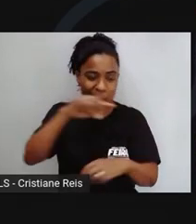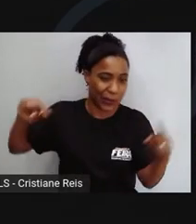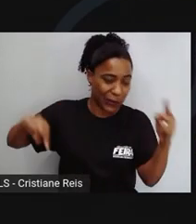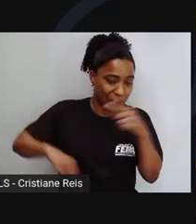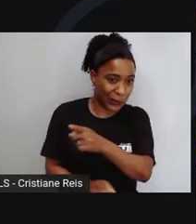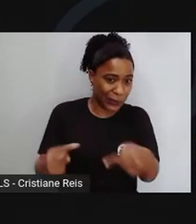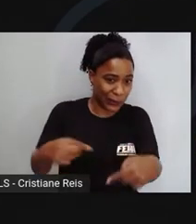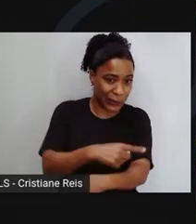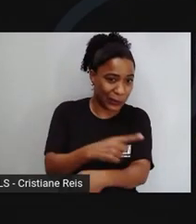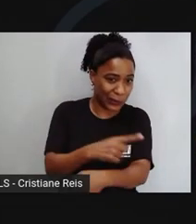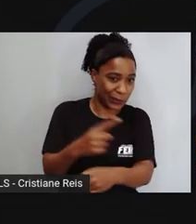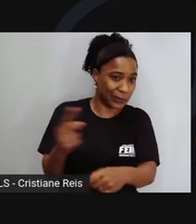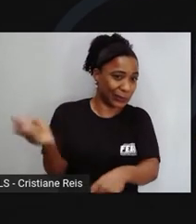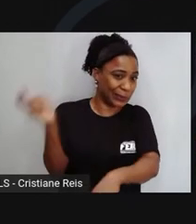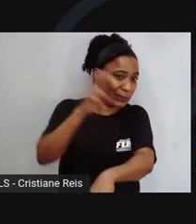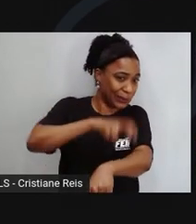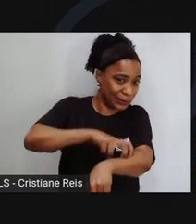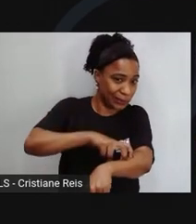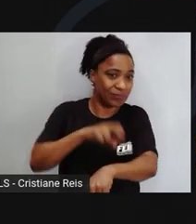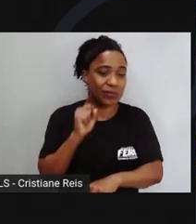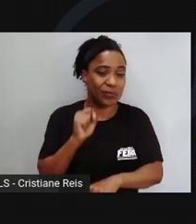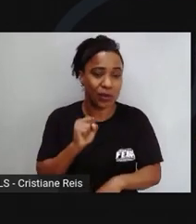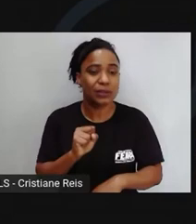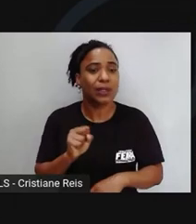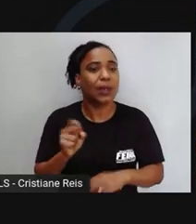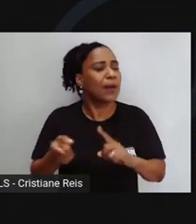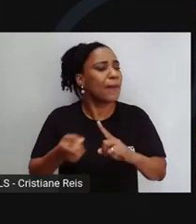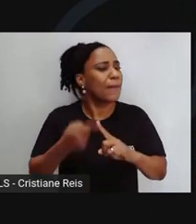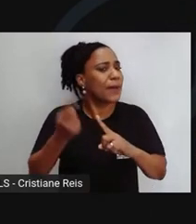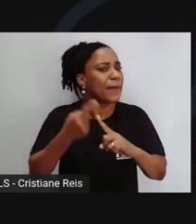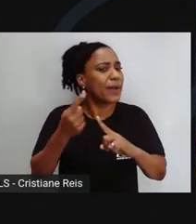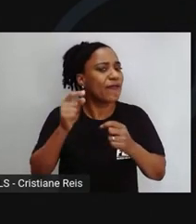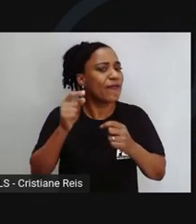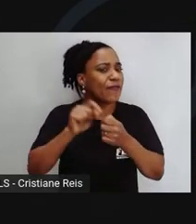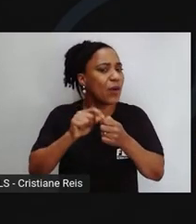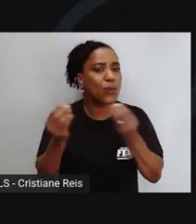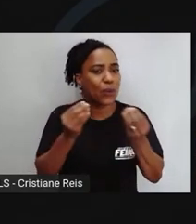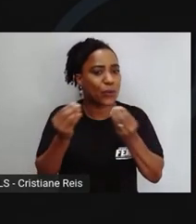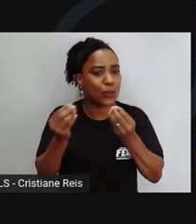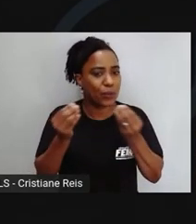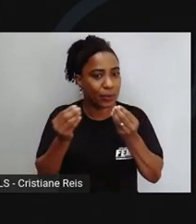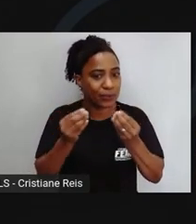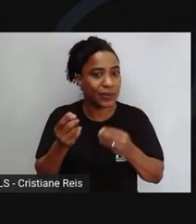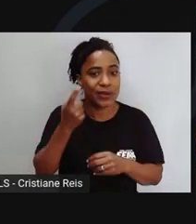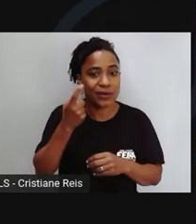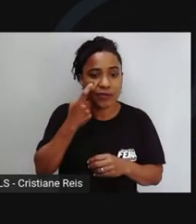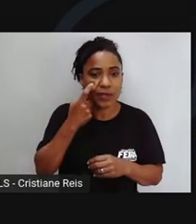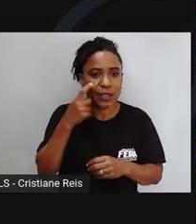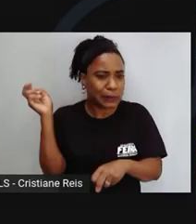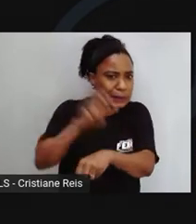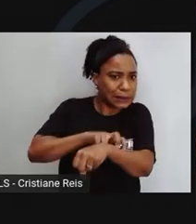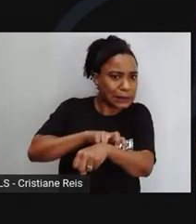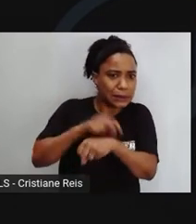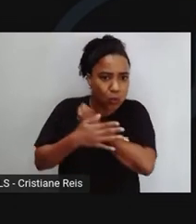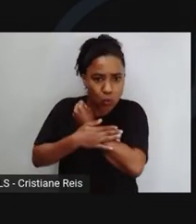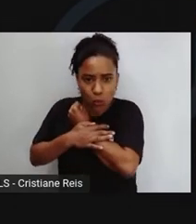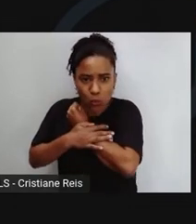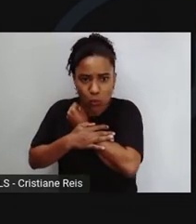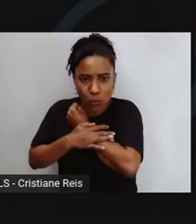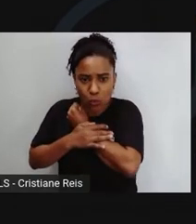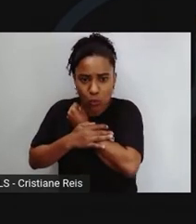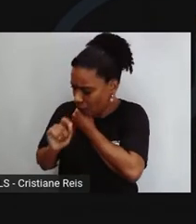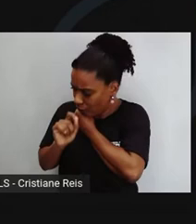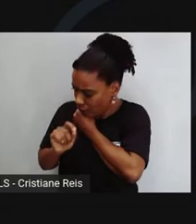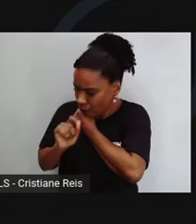partir do momento que eu me acidentei, que eu fui atacado, fui picado por algum animal desse, é eu identificar o que que me picou, o que que me mordeu, o que que me arranhou. Eu